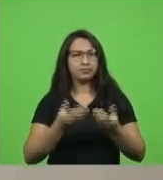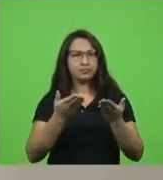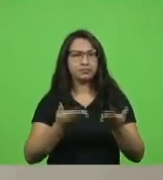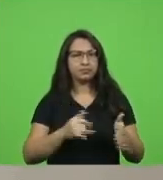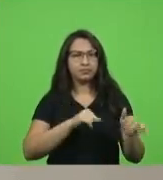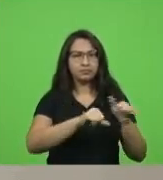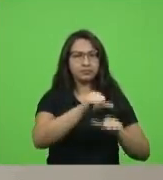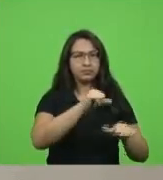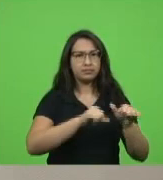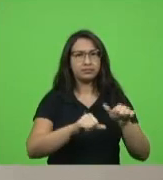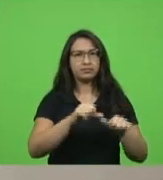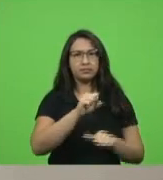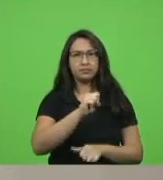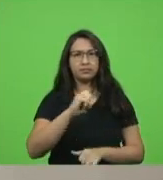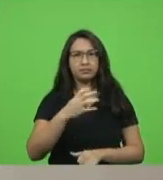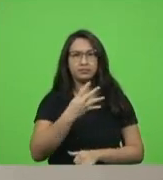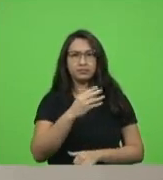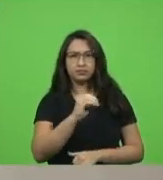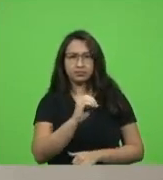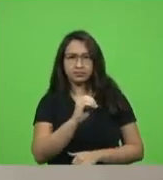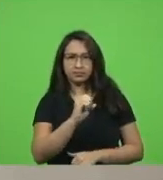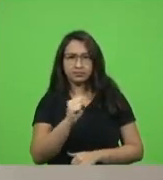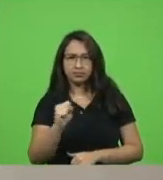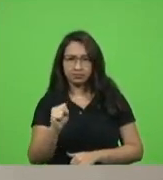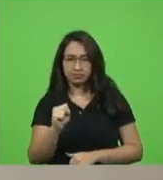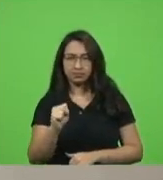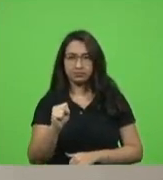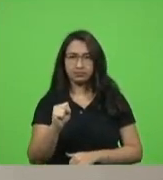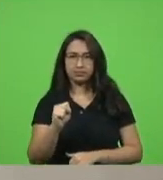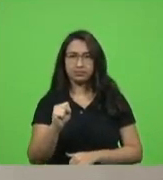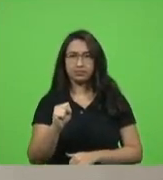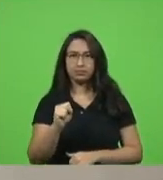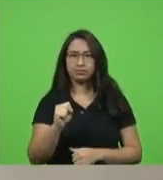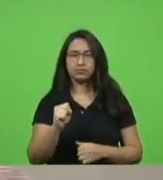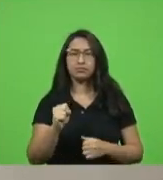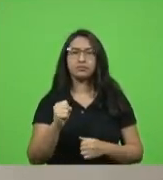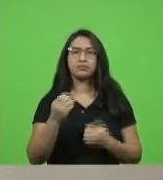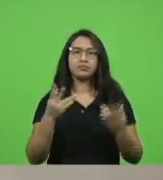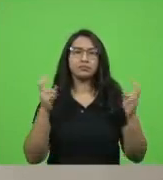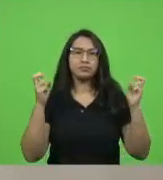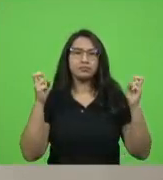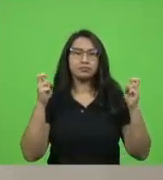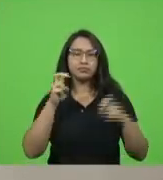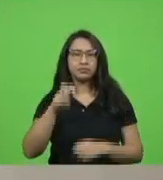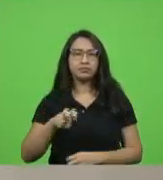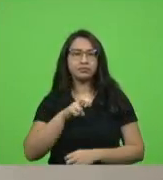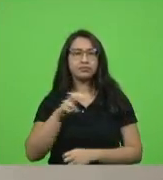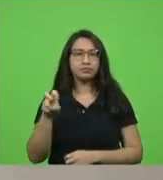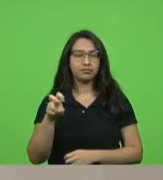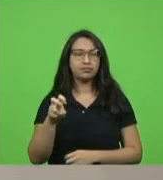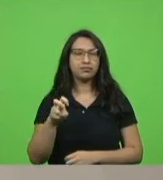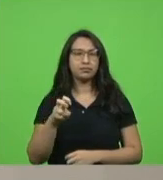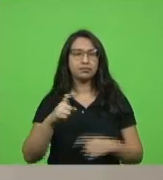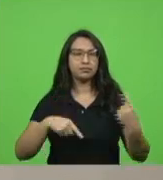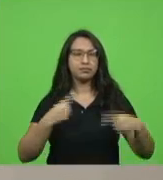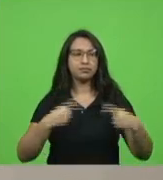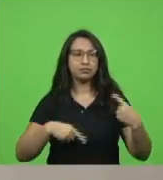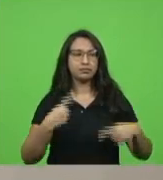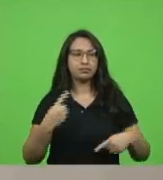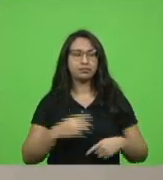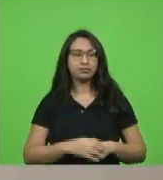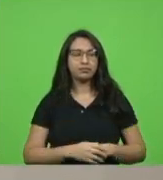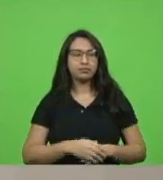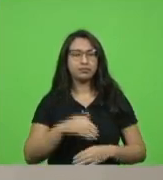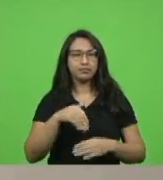da rodovia SC 480 trecho entre os municípios de Bom Jesus e Xancherê em discussão não havendo quem queira discutir em